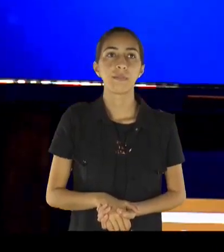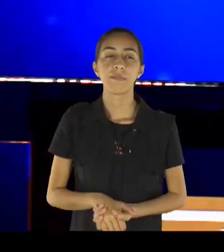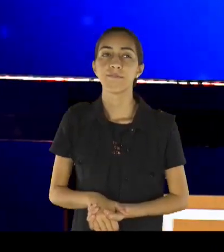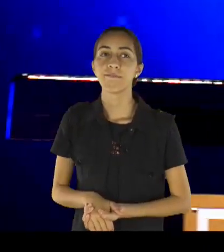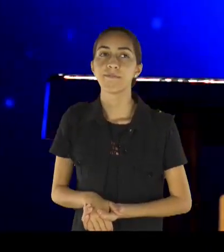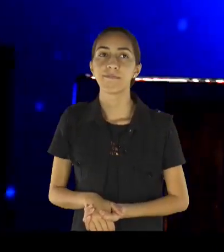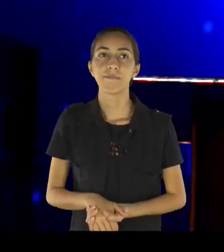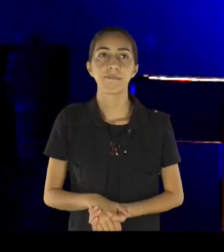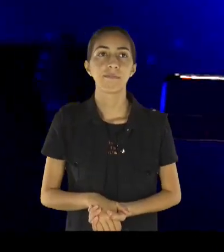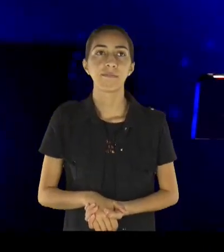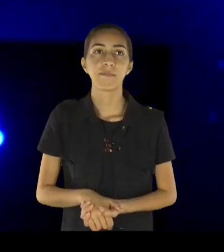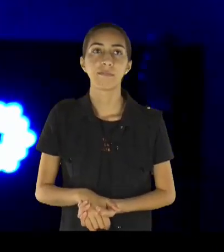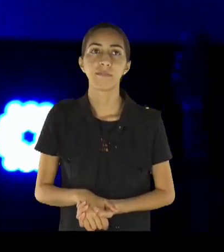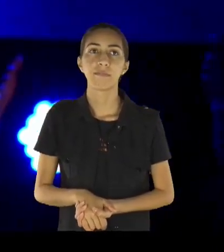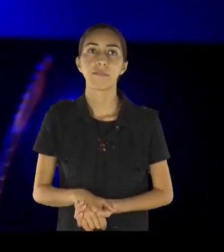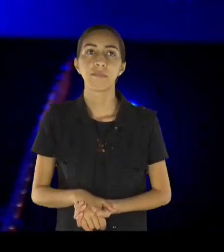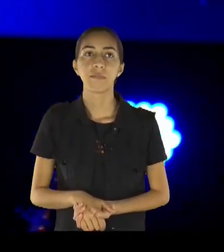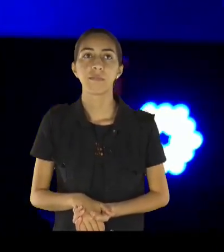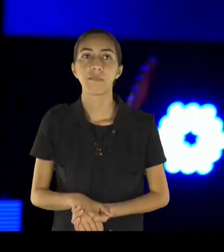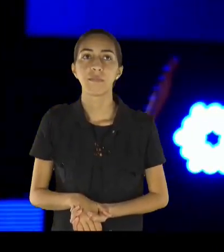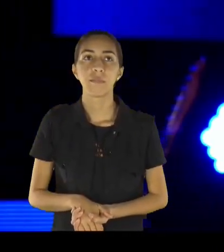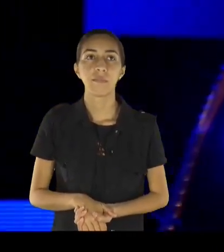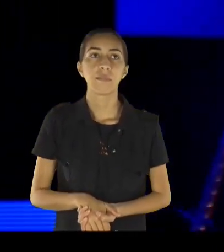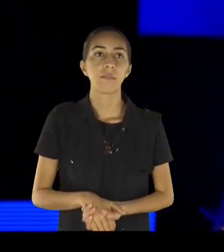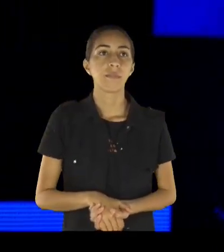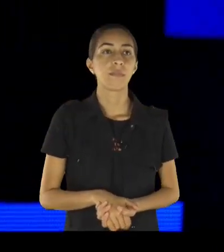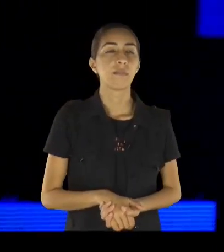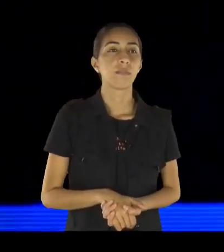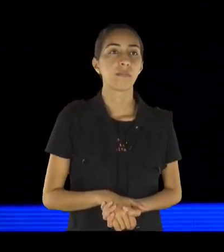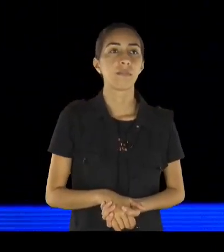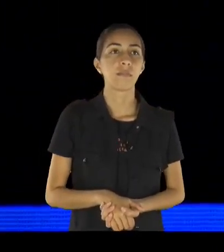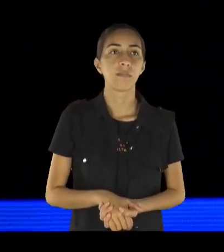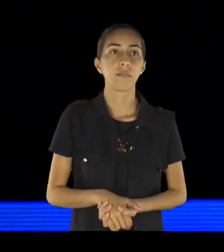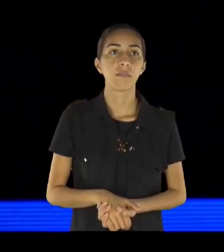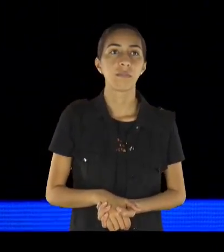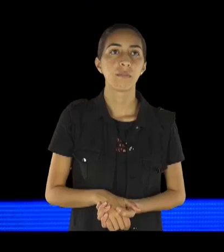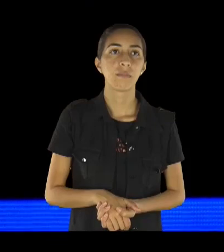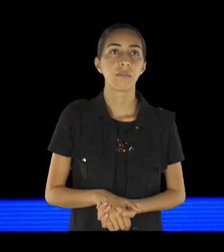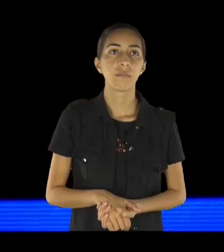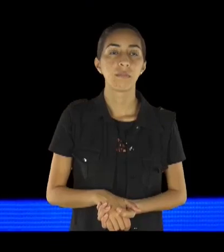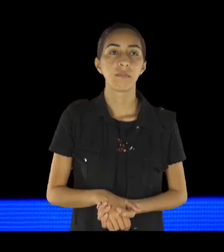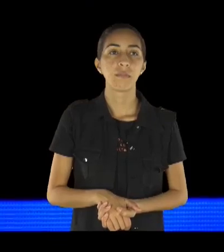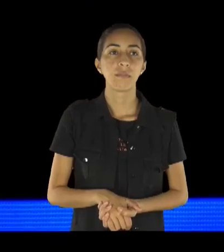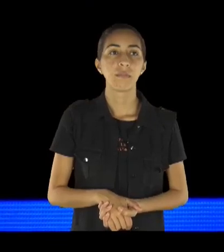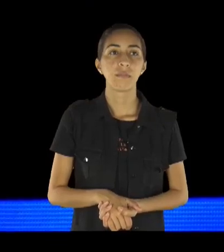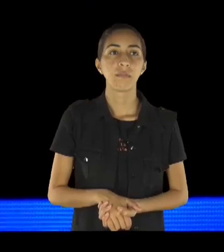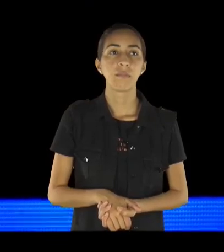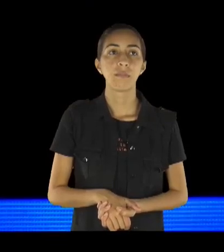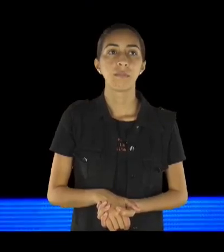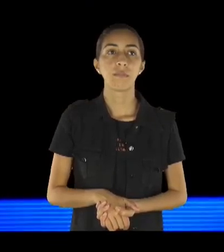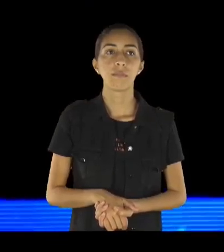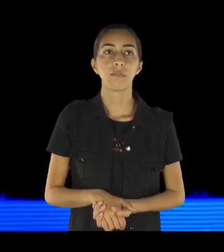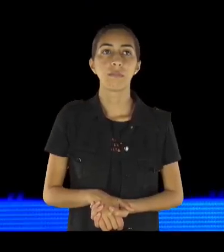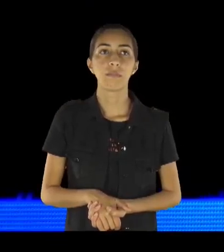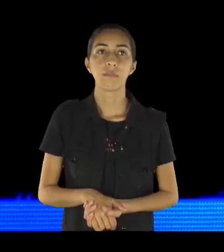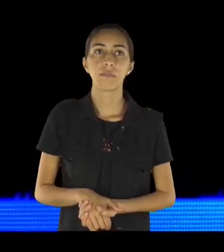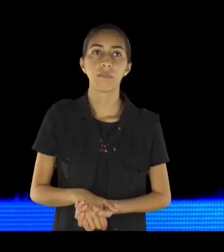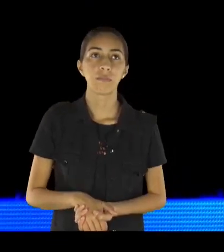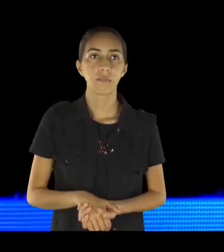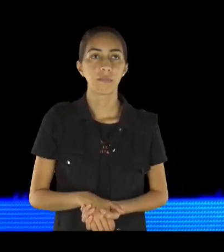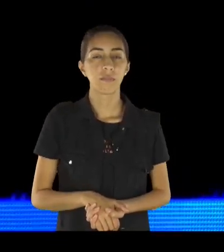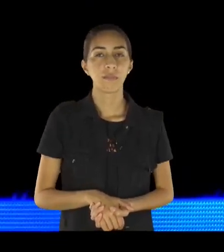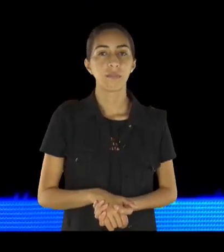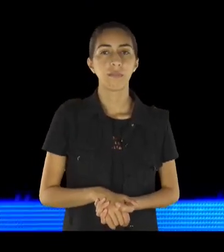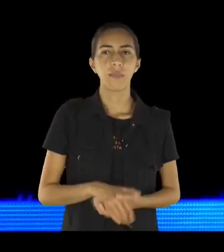quinze vezes, em vez de pensar na fofoca, que você vai fazer, pensar em falar mal da pessoa, subir no muro da vizinha, falar,